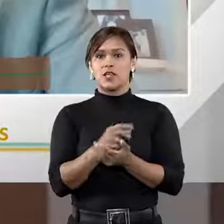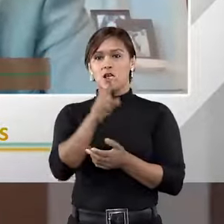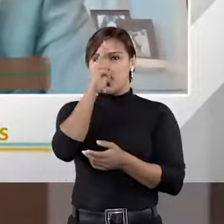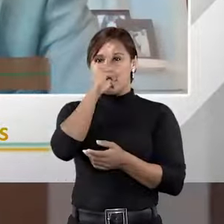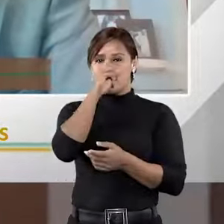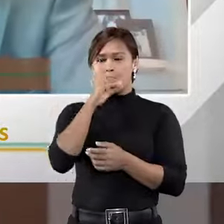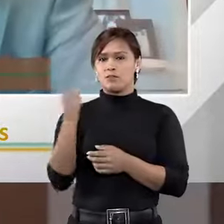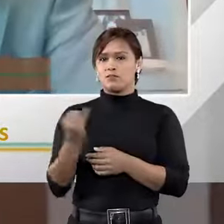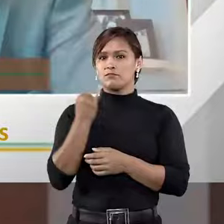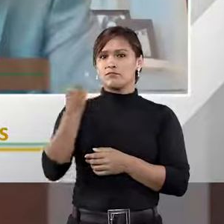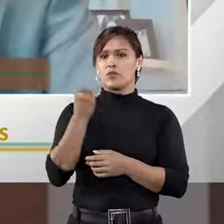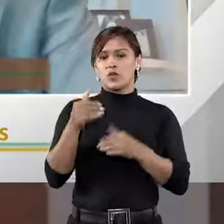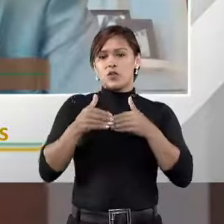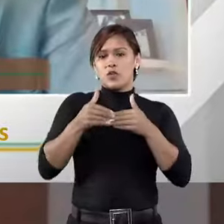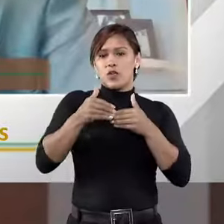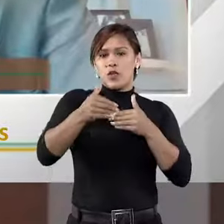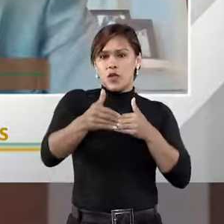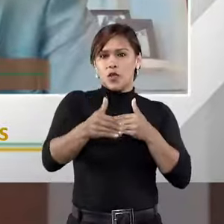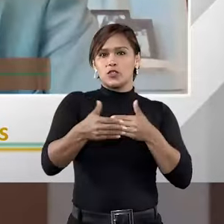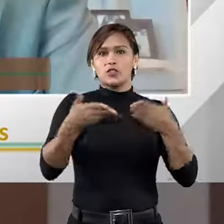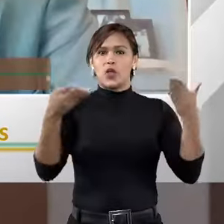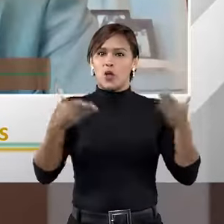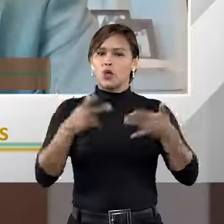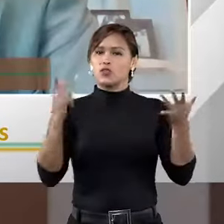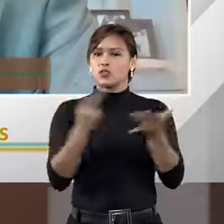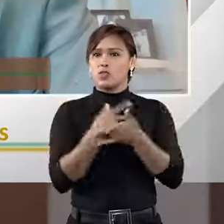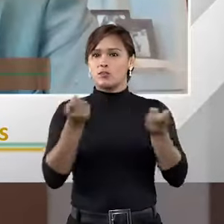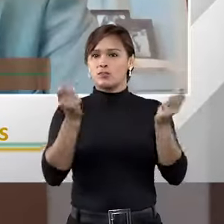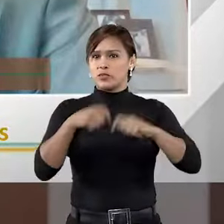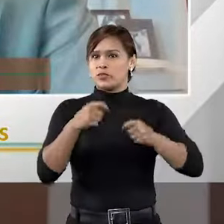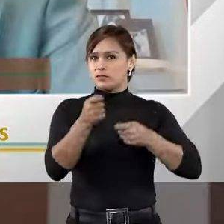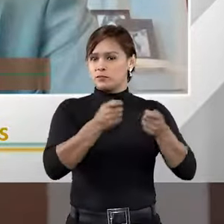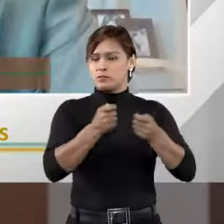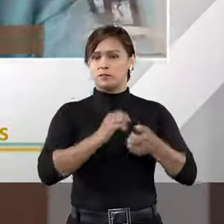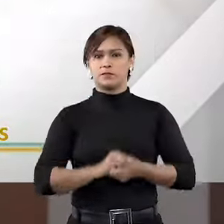apenas, que mostra o quão longe vai mesmo hoje a arbitragem.